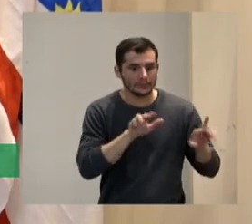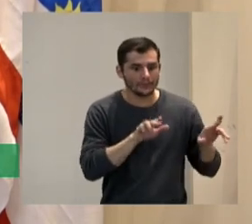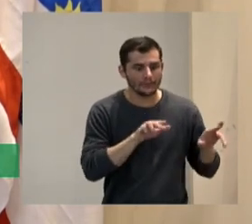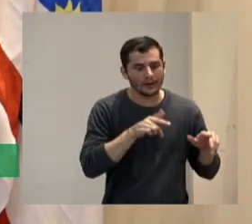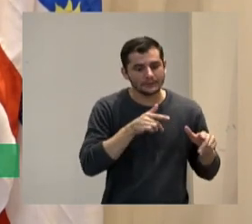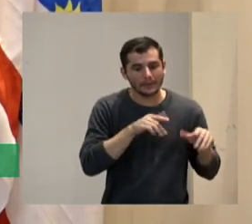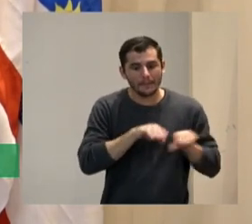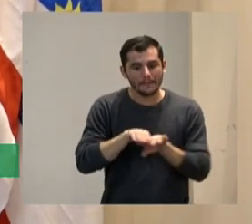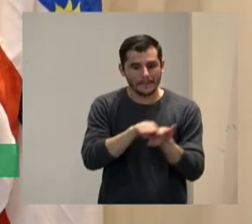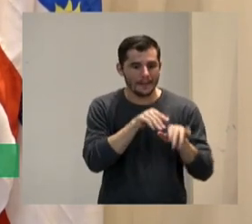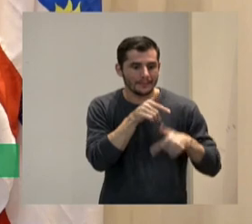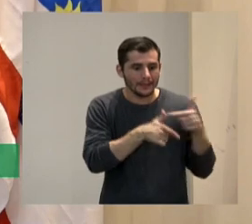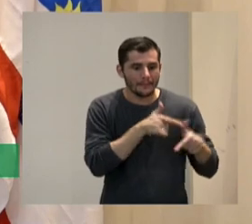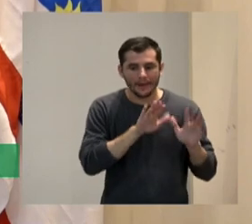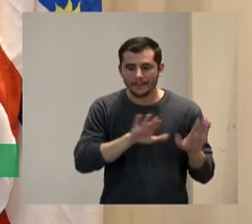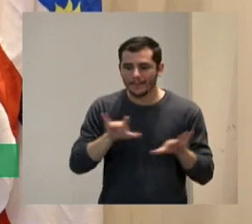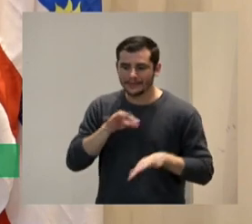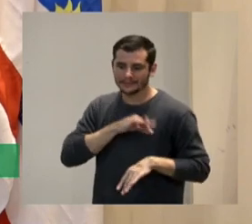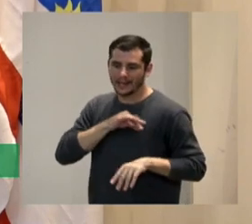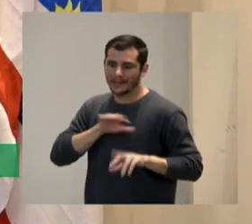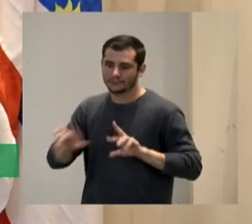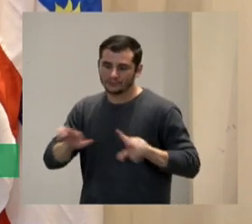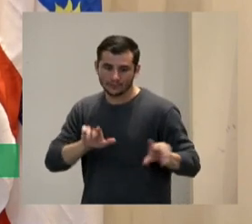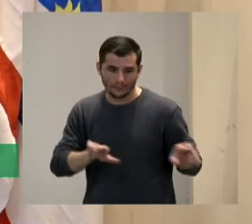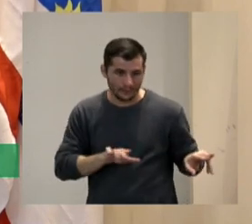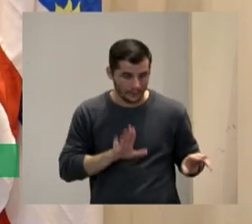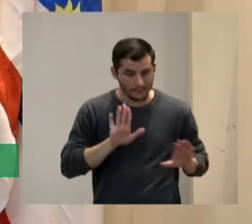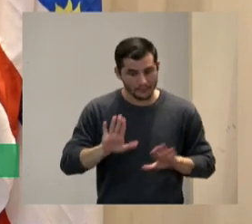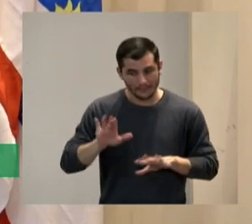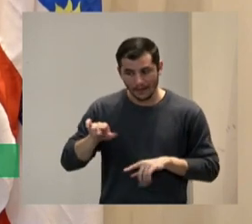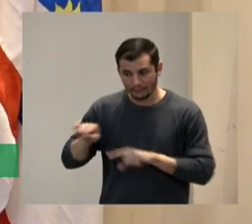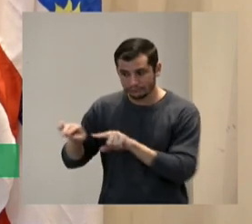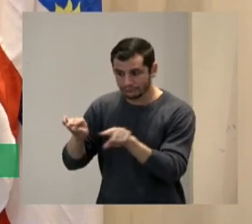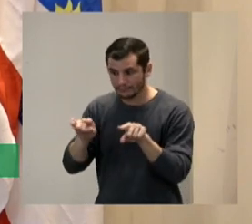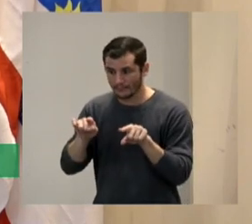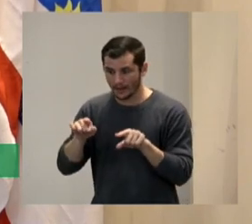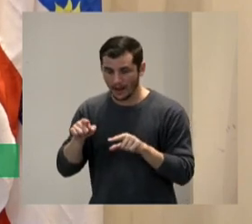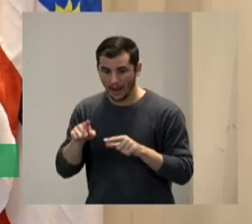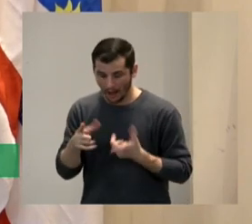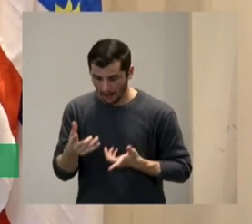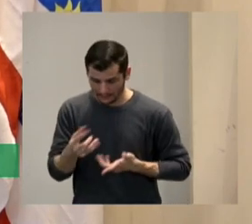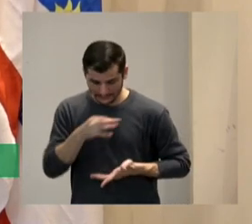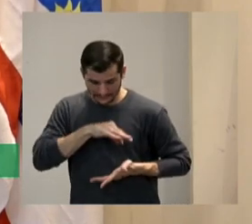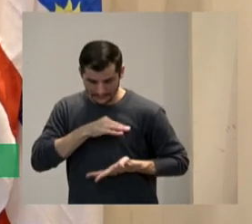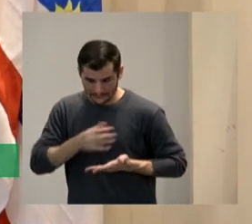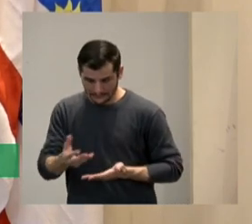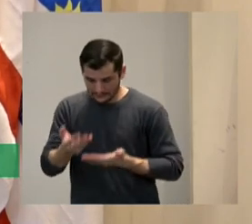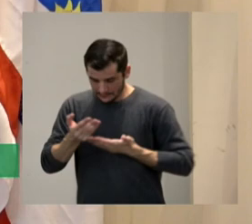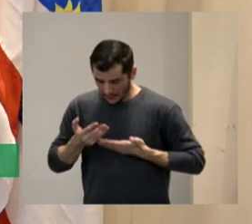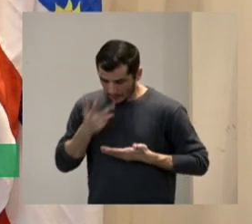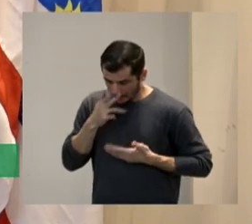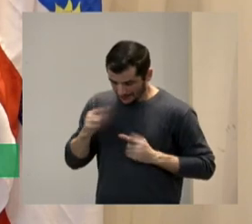realidade mas você receber o que para você é digno isso não pode ser